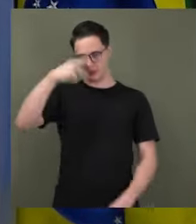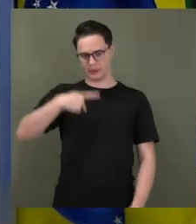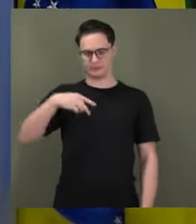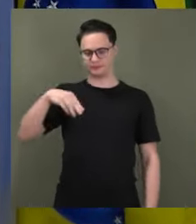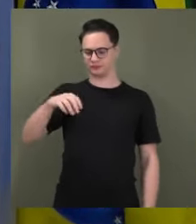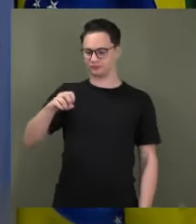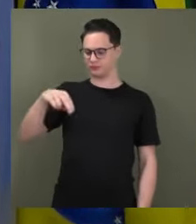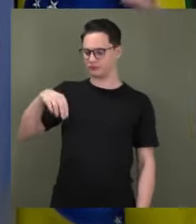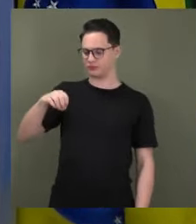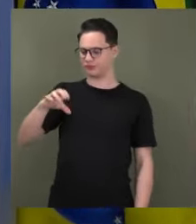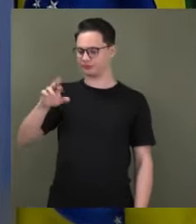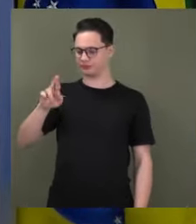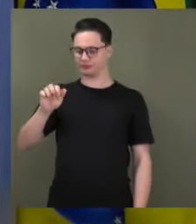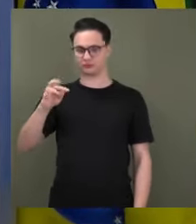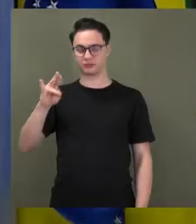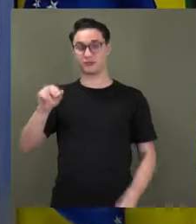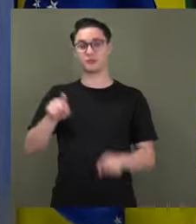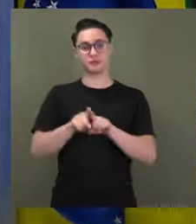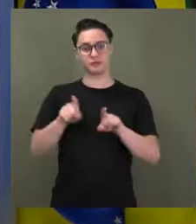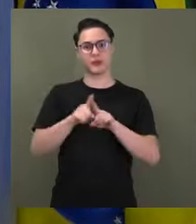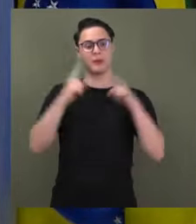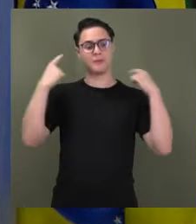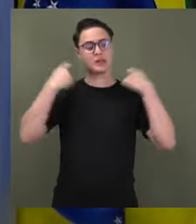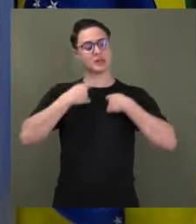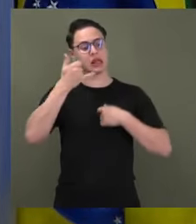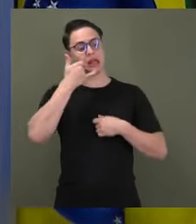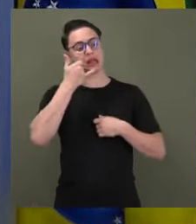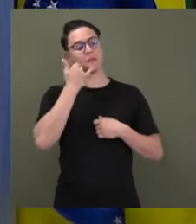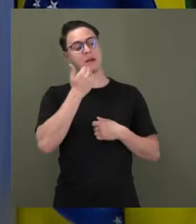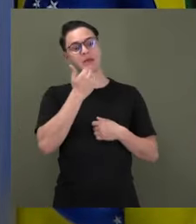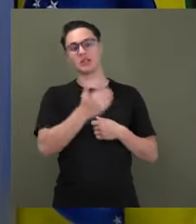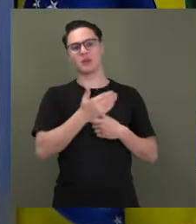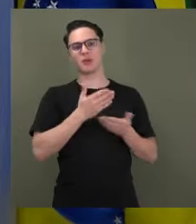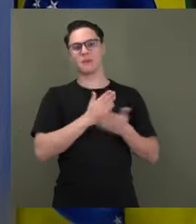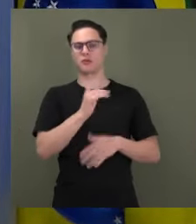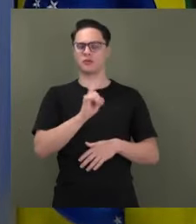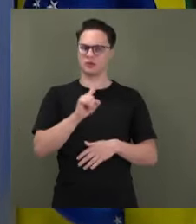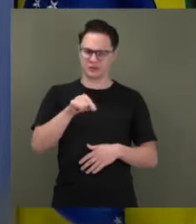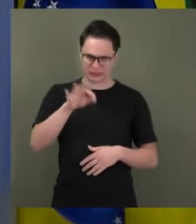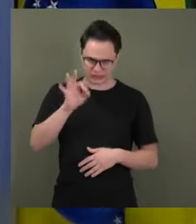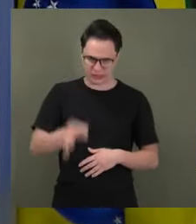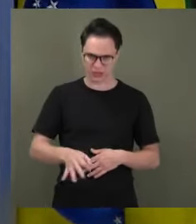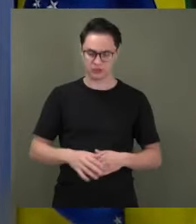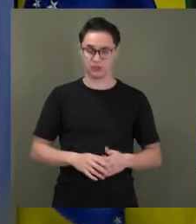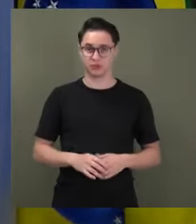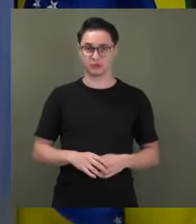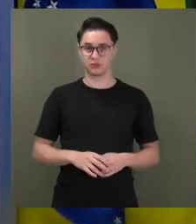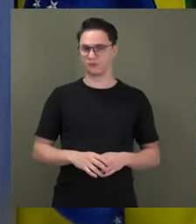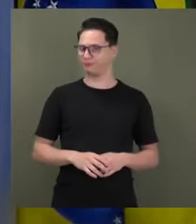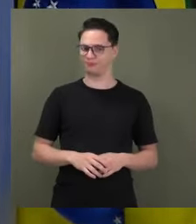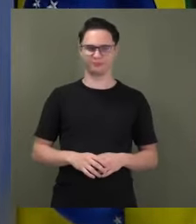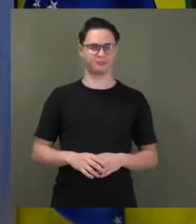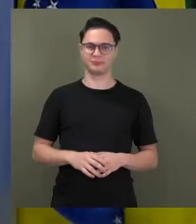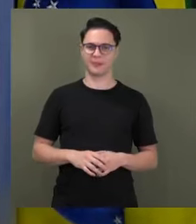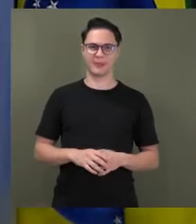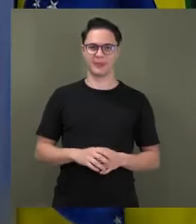também ministros ligando, que país é esse? Isso está certo. Isso não está certo.